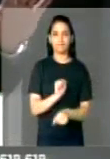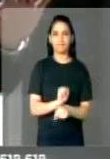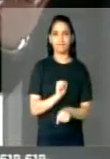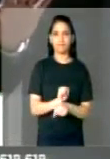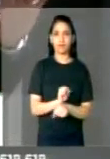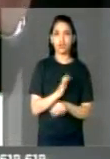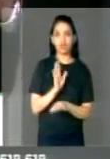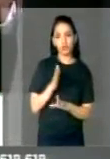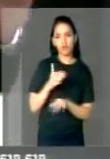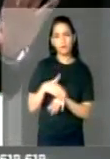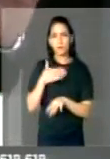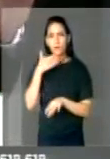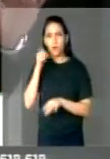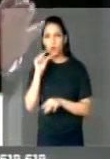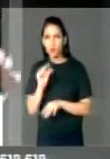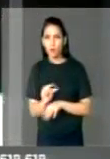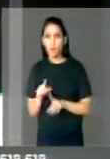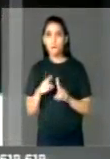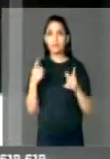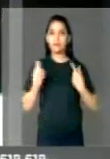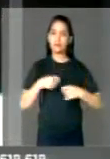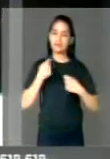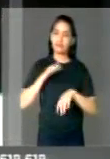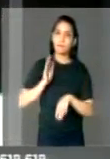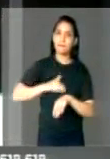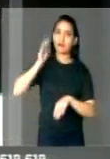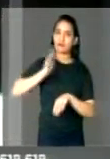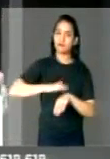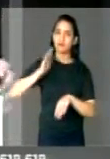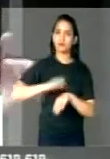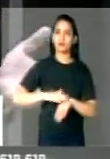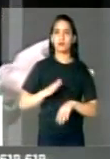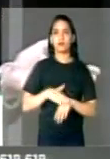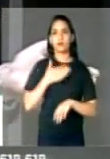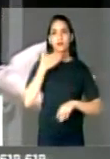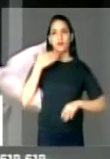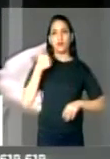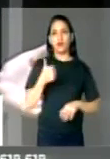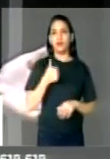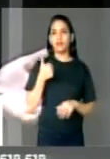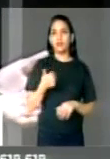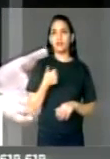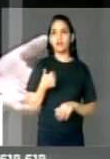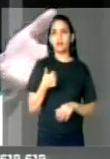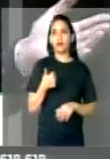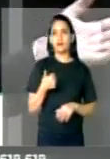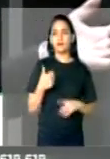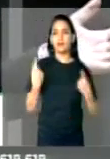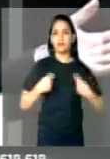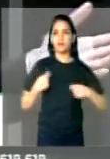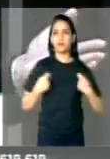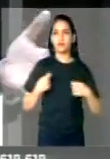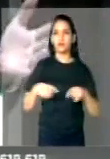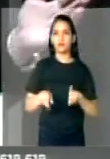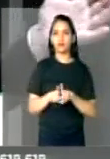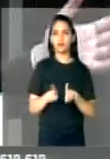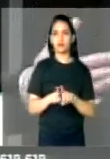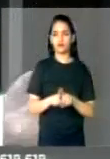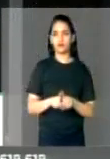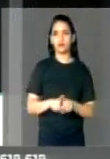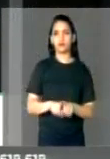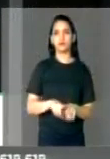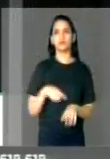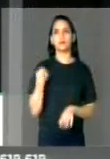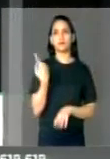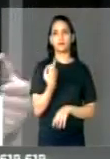melhorou, mas precisa melhorar e melhorar muito. Precisa também, nós estamos tendo por parte do